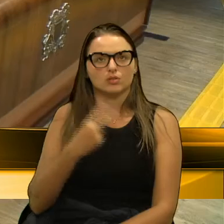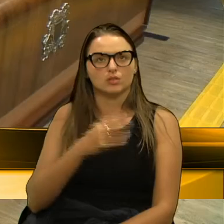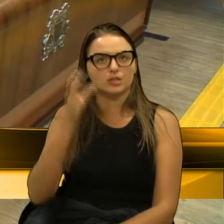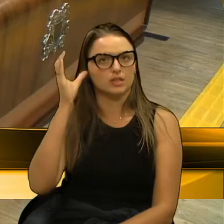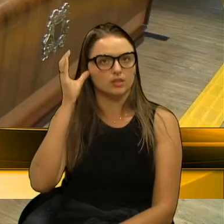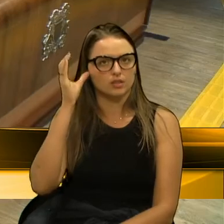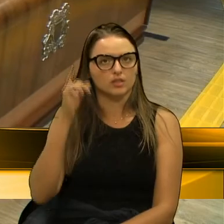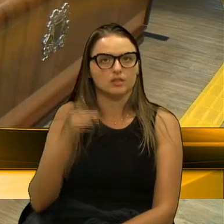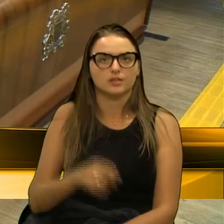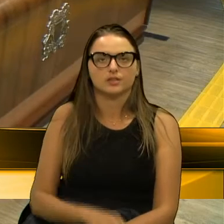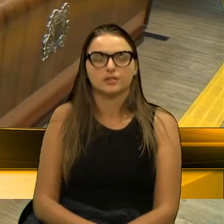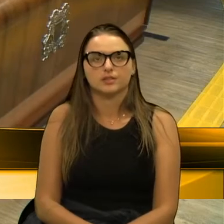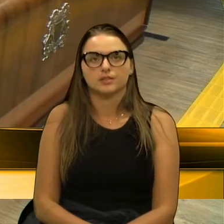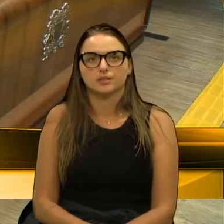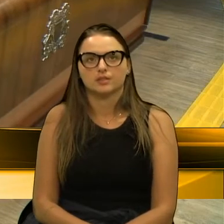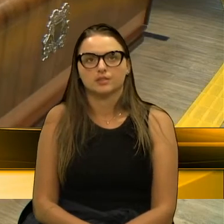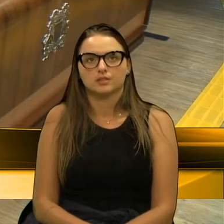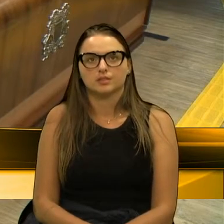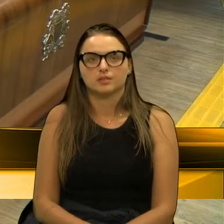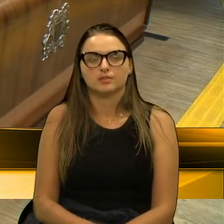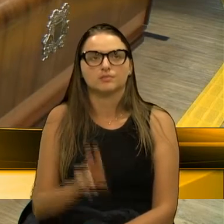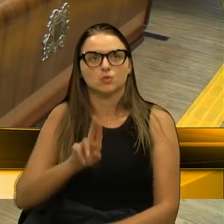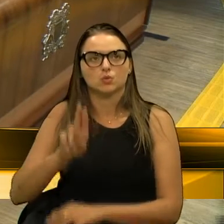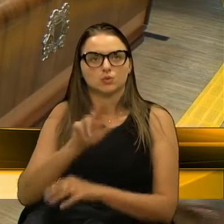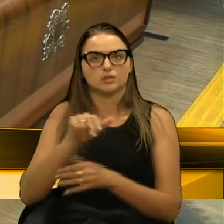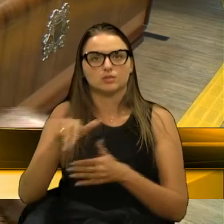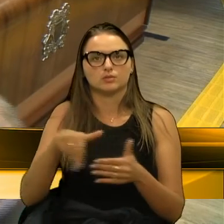Agora é isso. Direto da tribuna.